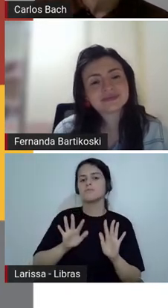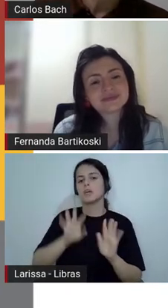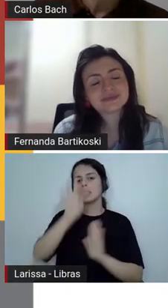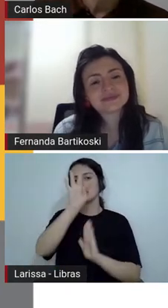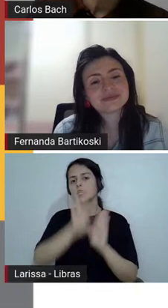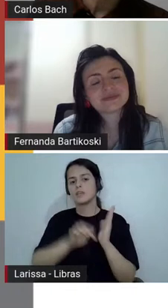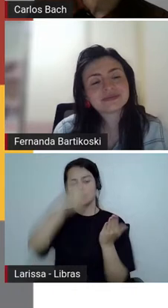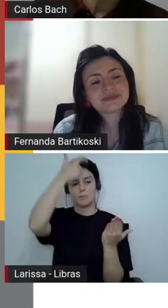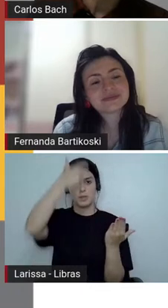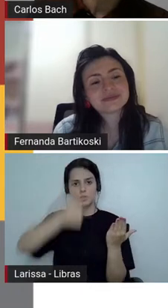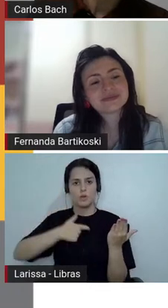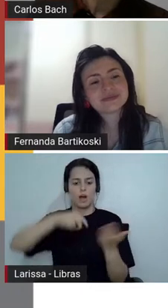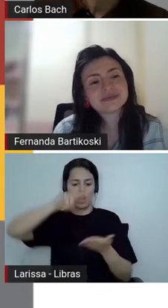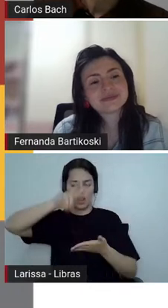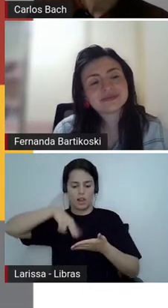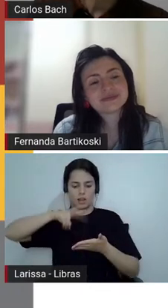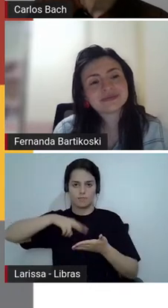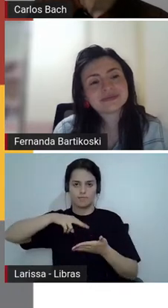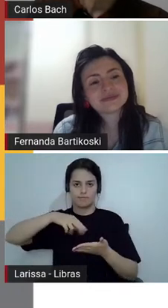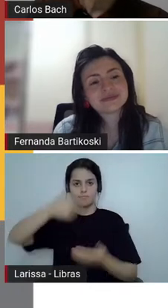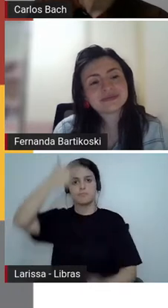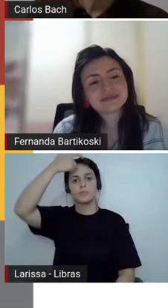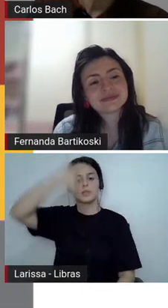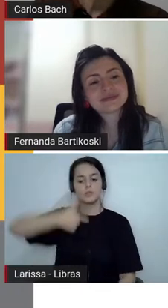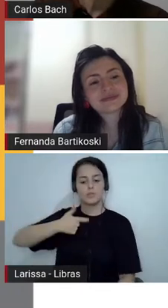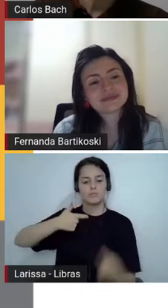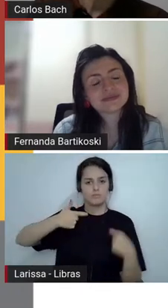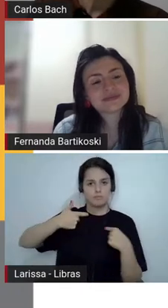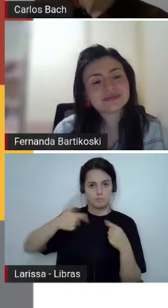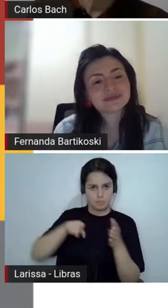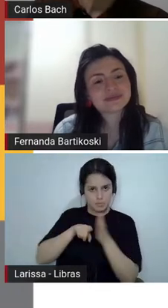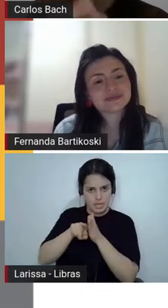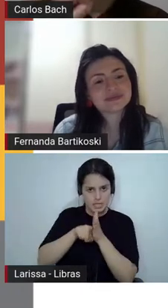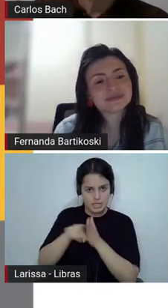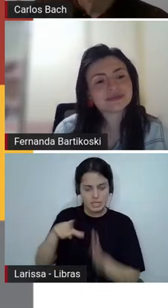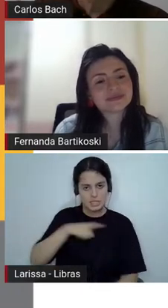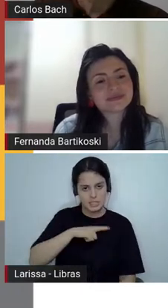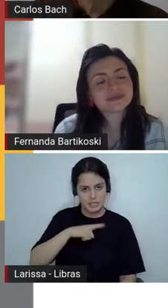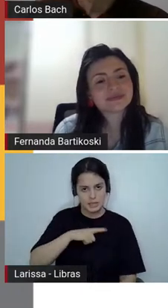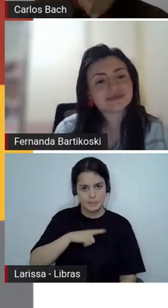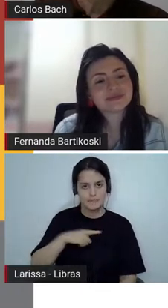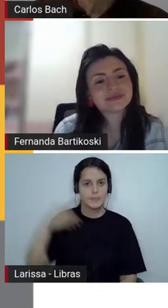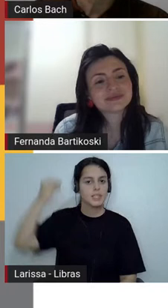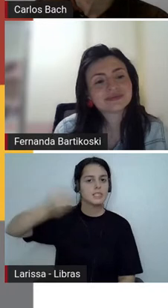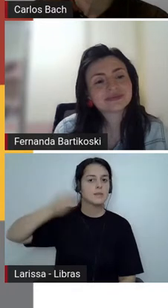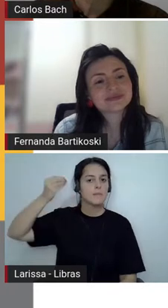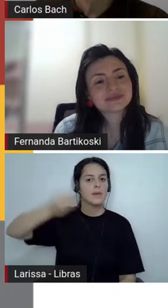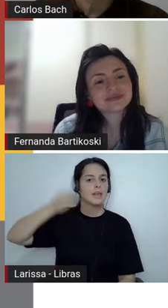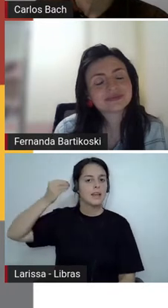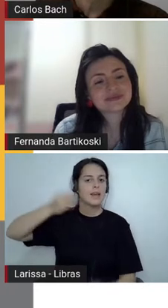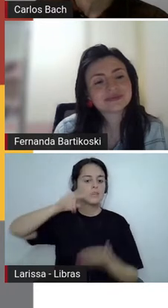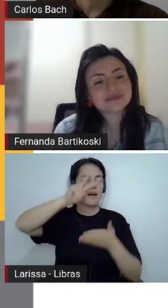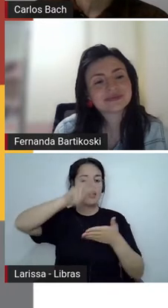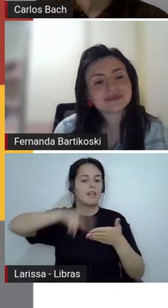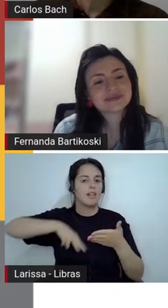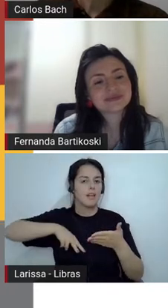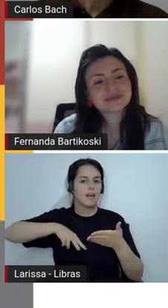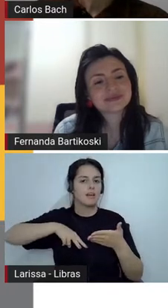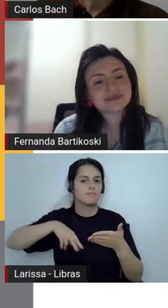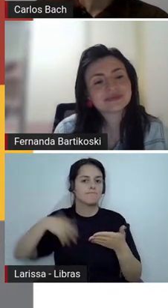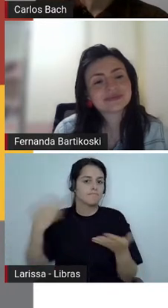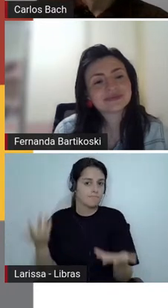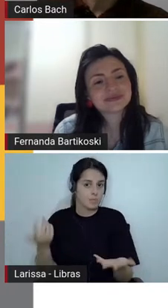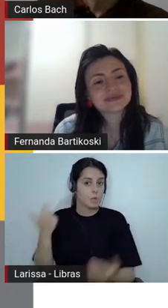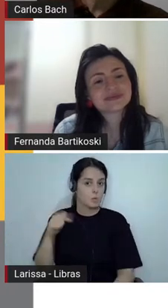literário, como ela diz ali, né? Eu começo a considerar essa experiência literária com muito mais complexidade, né?